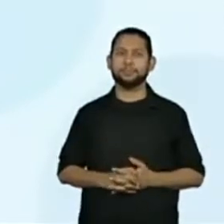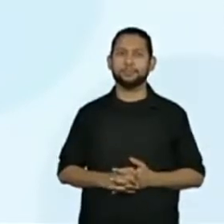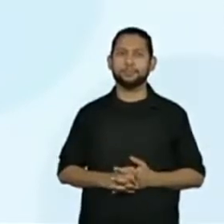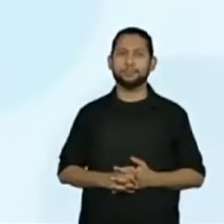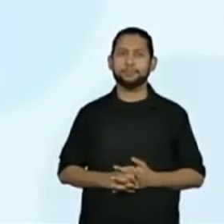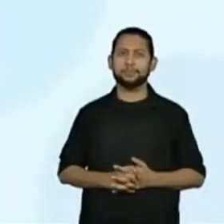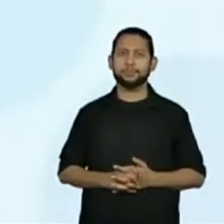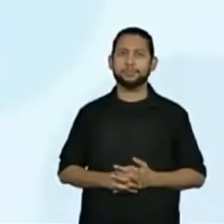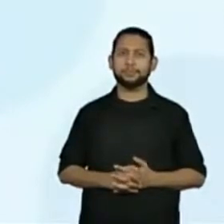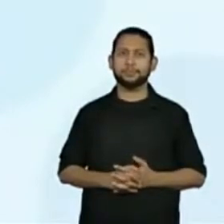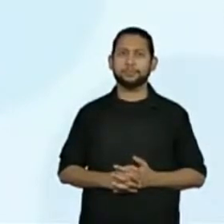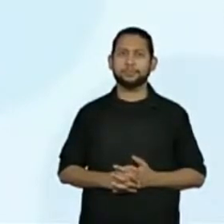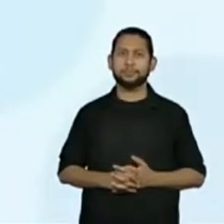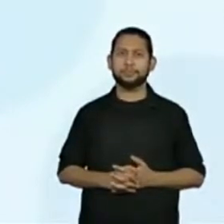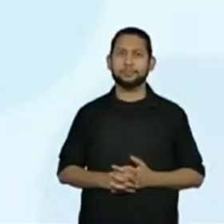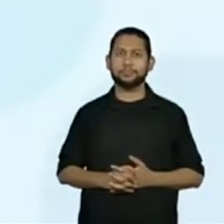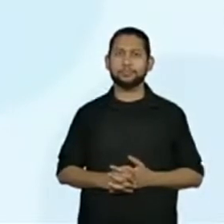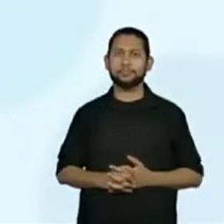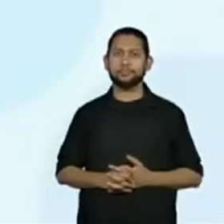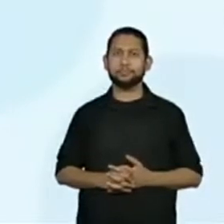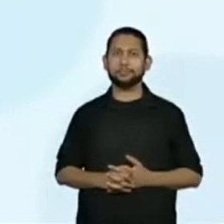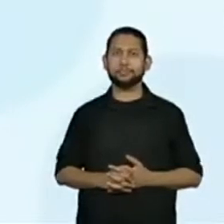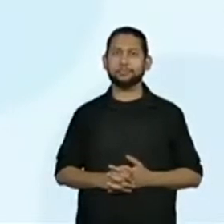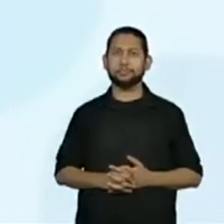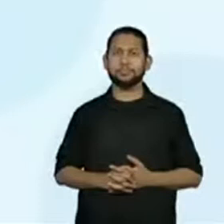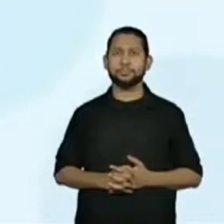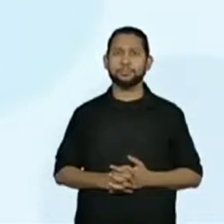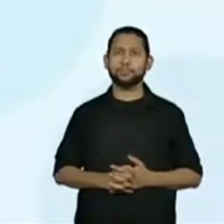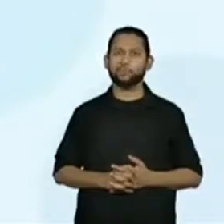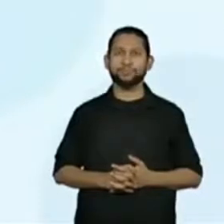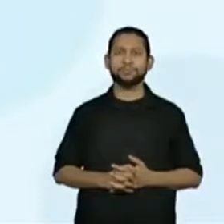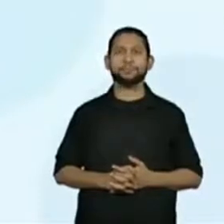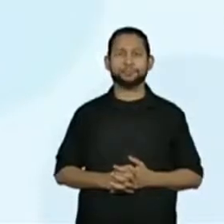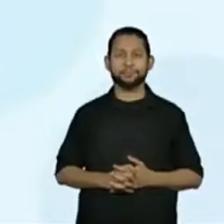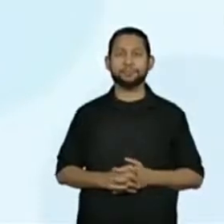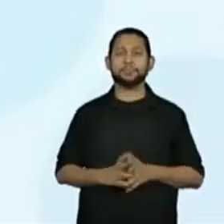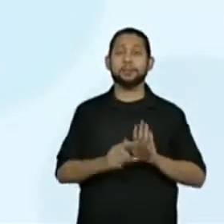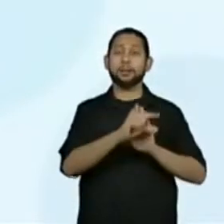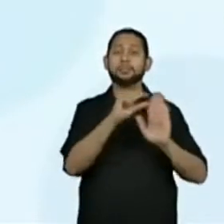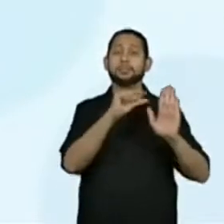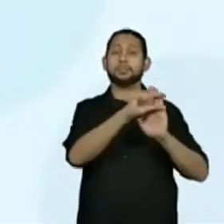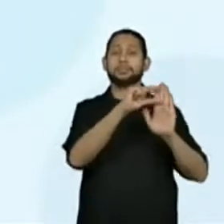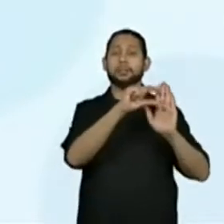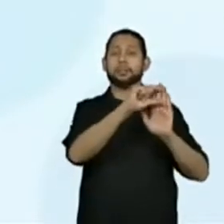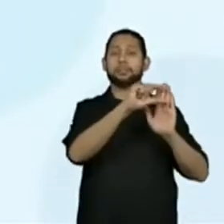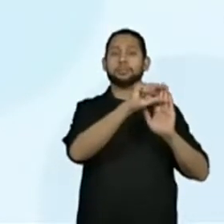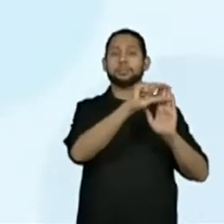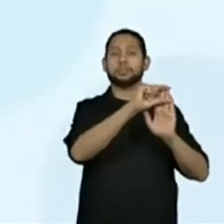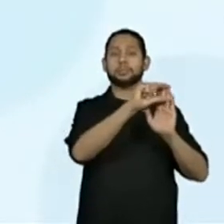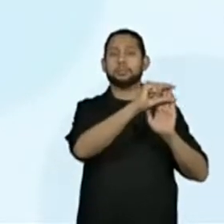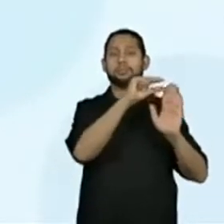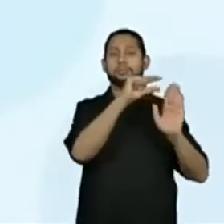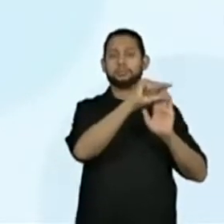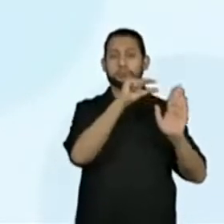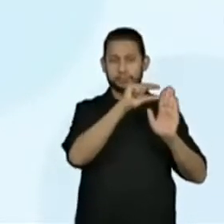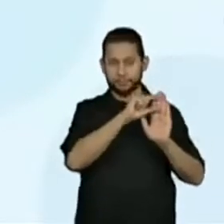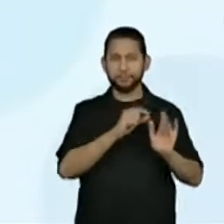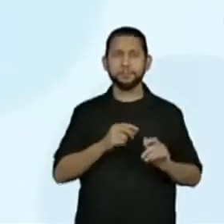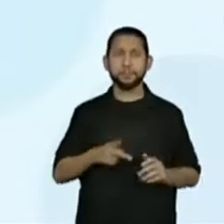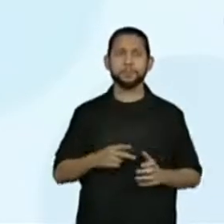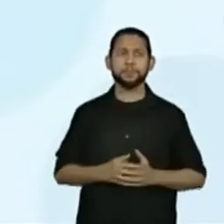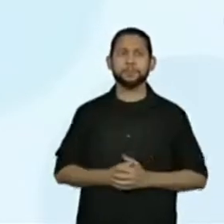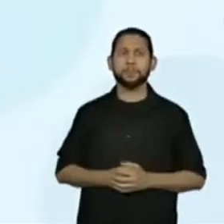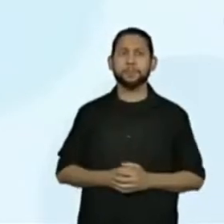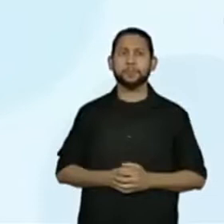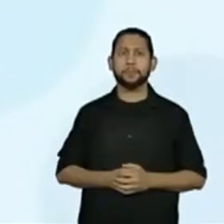Vamos lá. Fica mais bonitinho. Cabeçalho. Certo? Continuando.